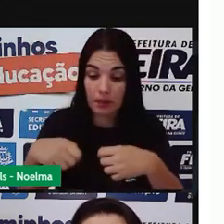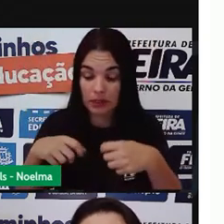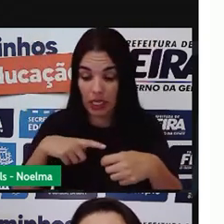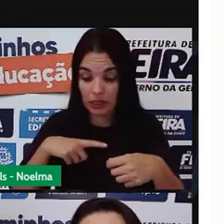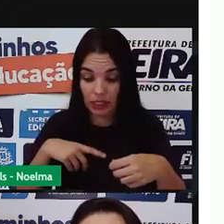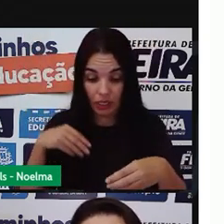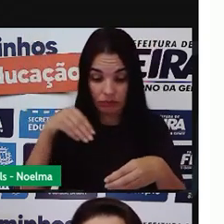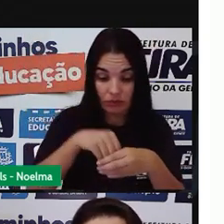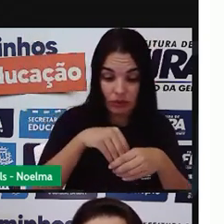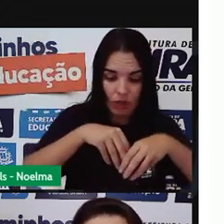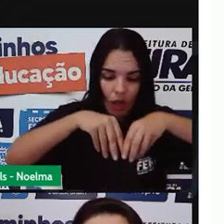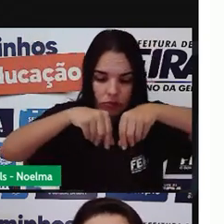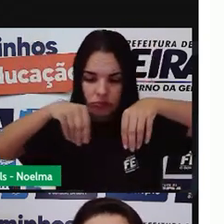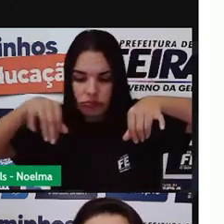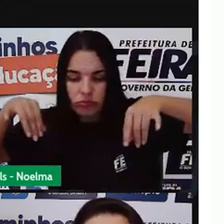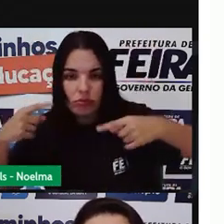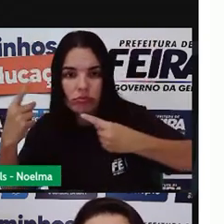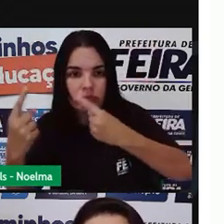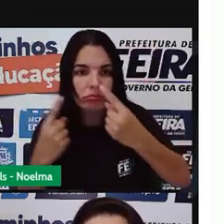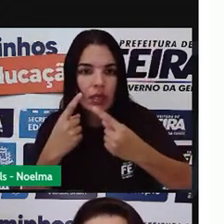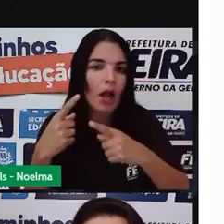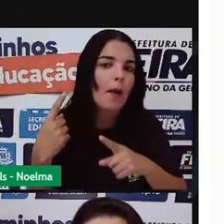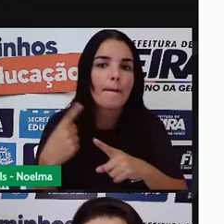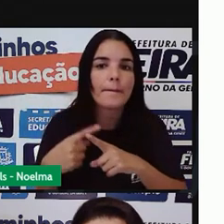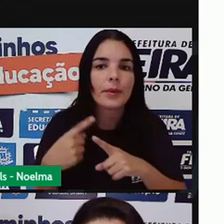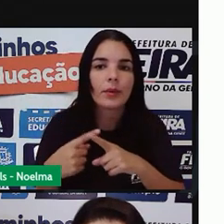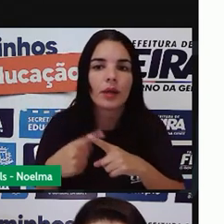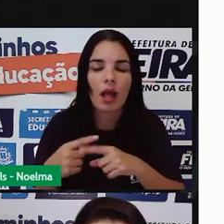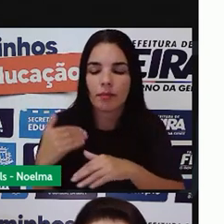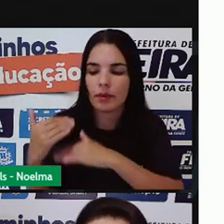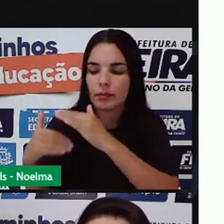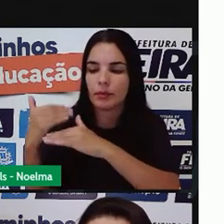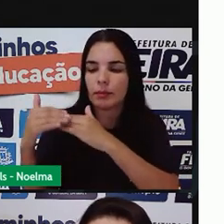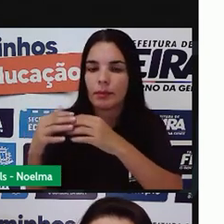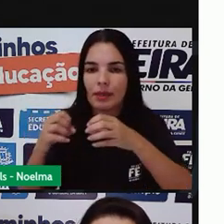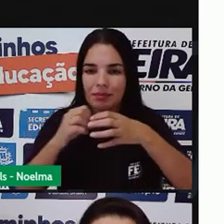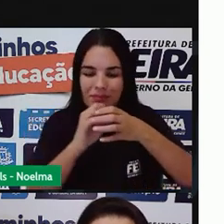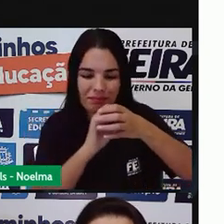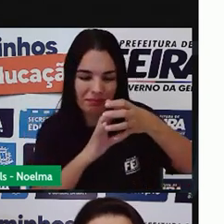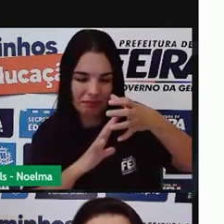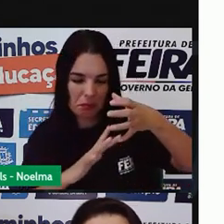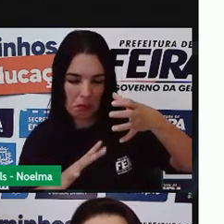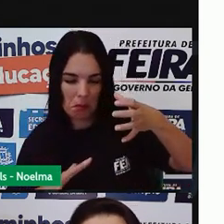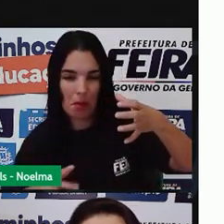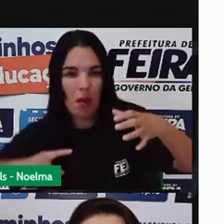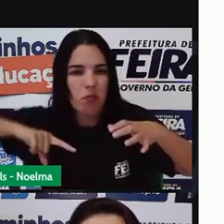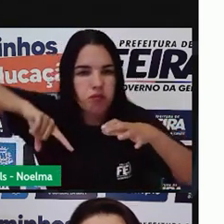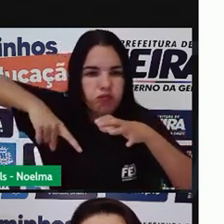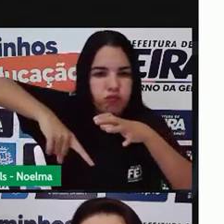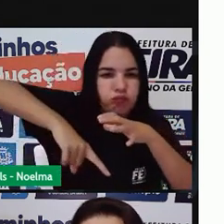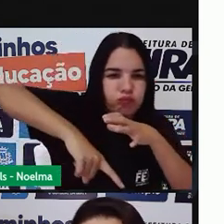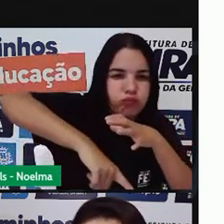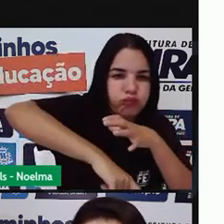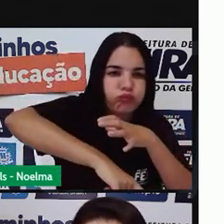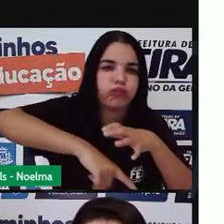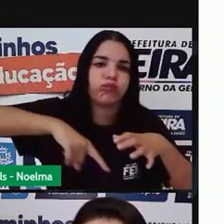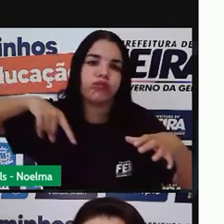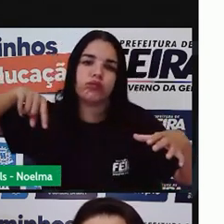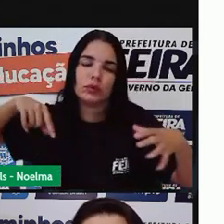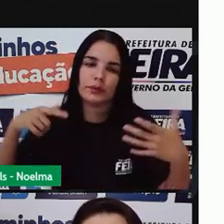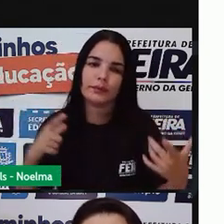solo. Por quê? Porque os processos de erosão podem atrapalhar o desenvolvimento de uma